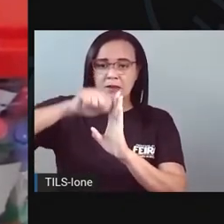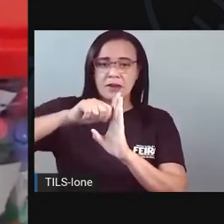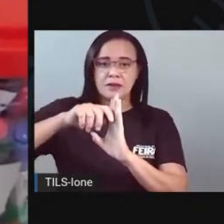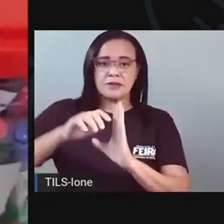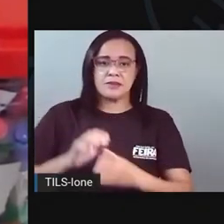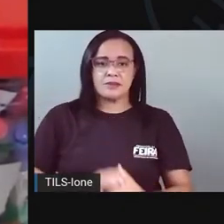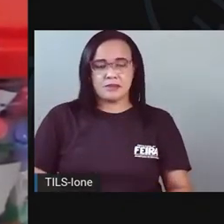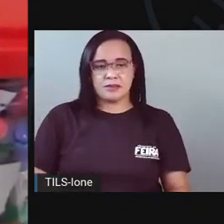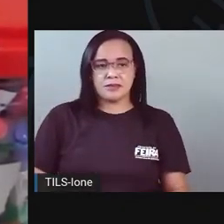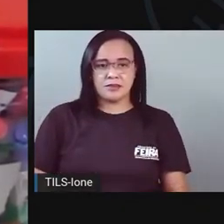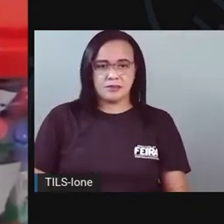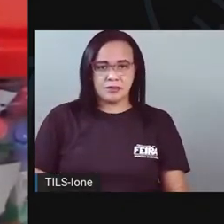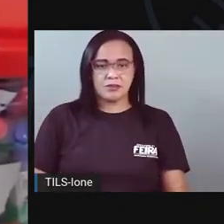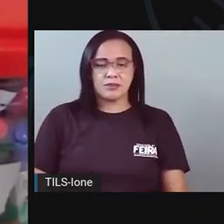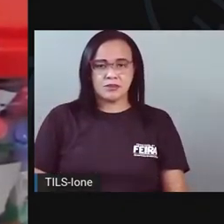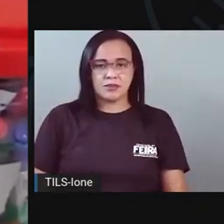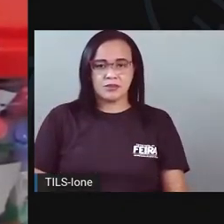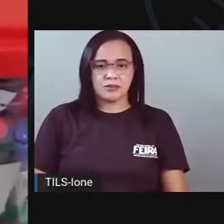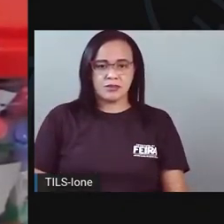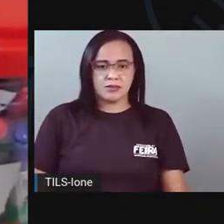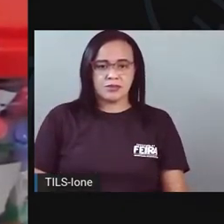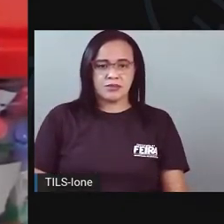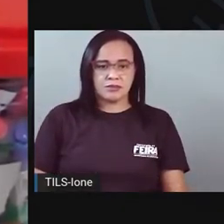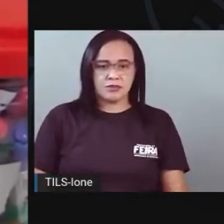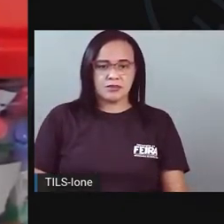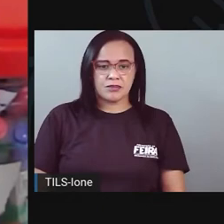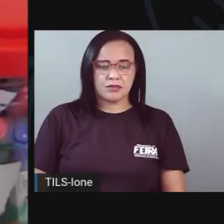Os meses do ano. Certo?